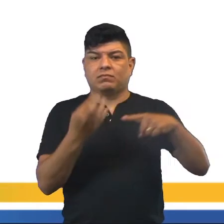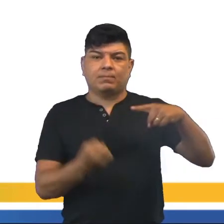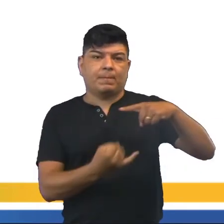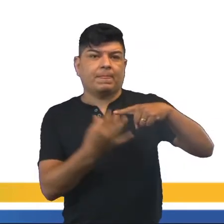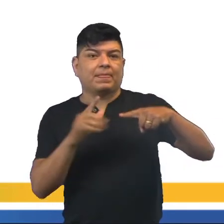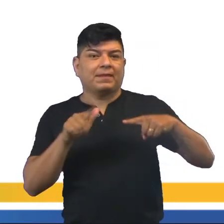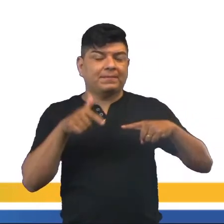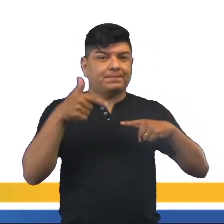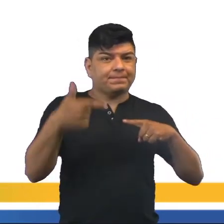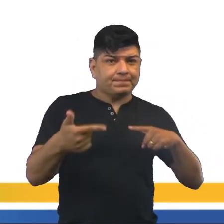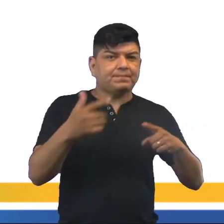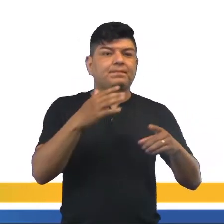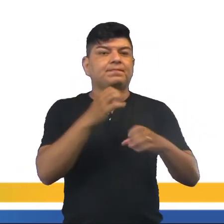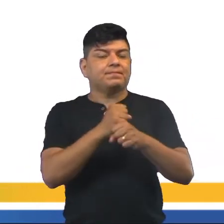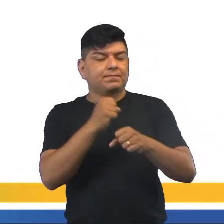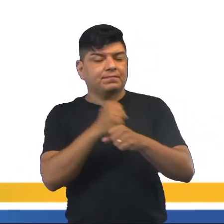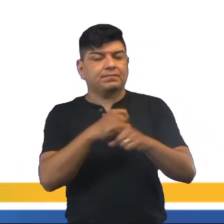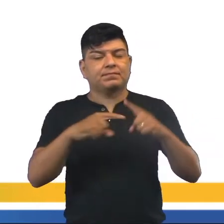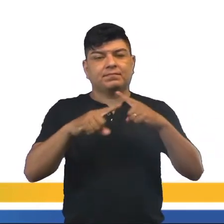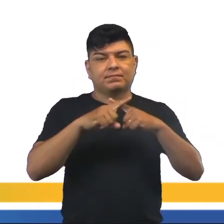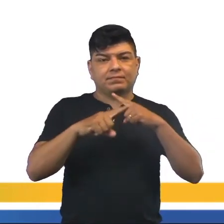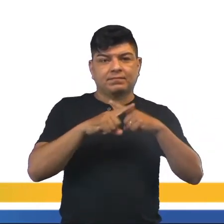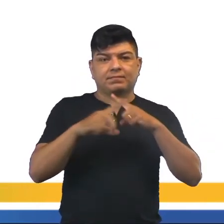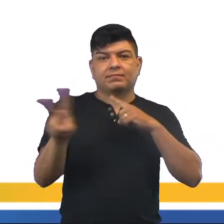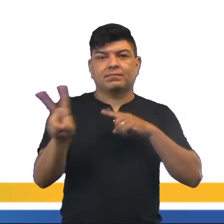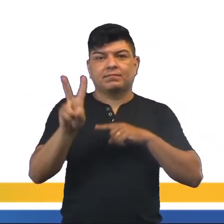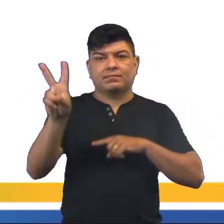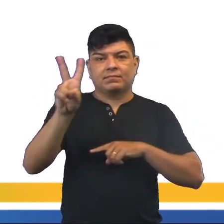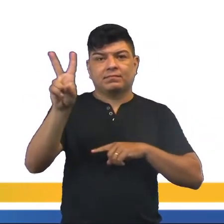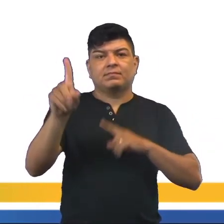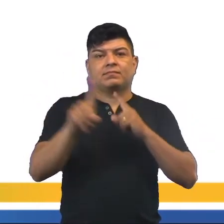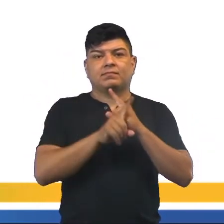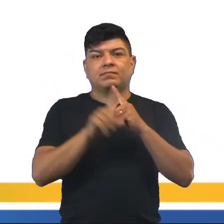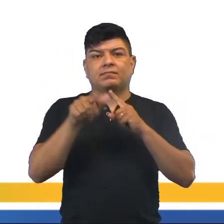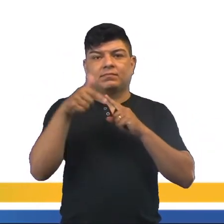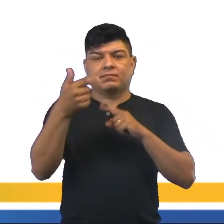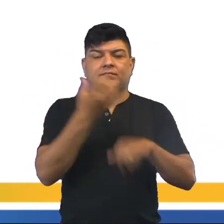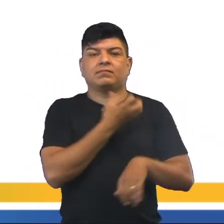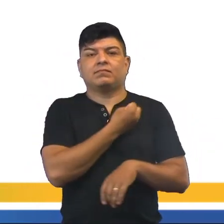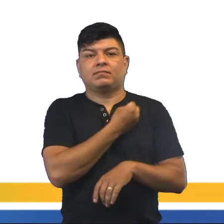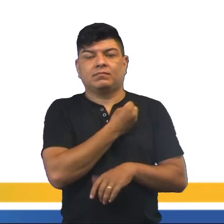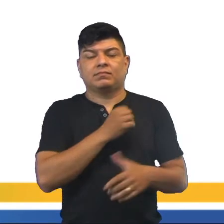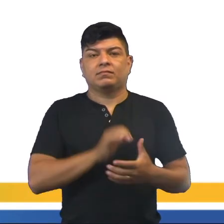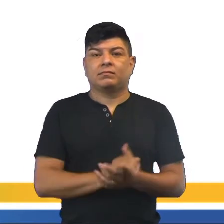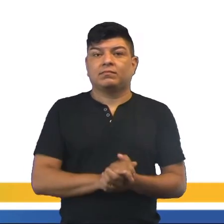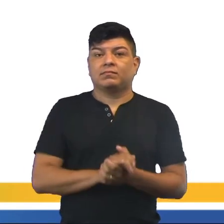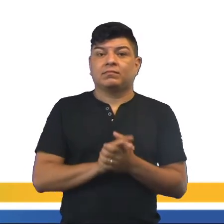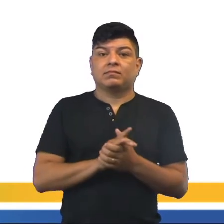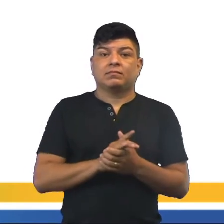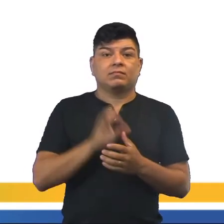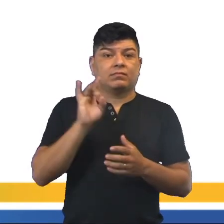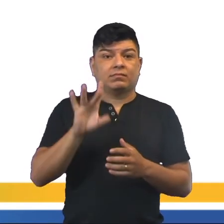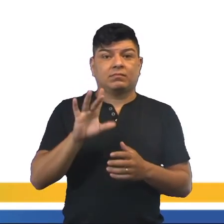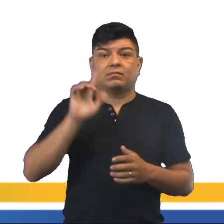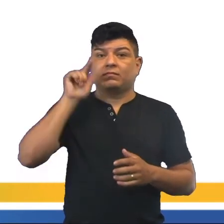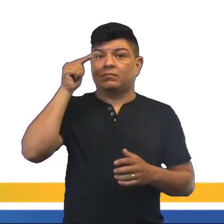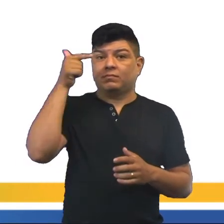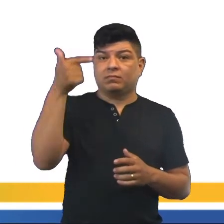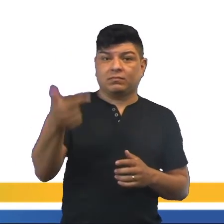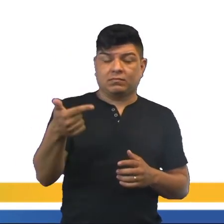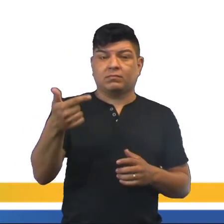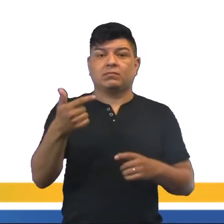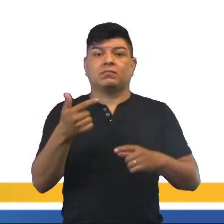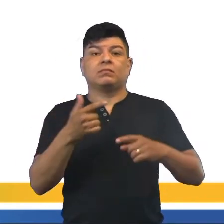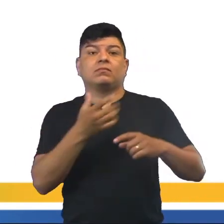e, em seguida, multiplicamos esse último valor encontrado pelo respectivo numerador. Depois é só operar o